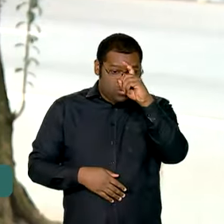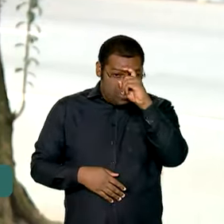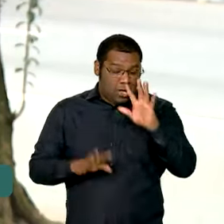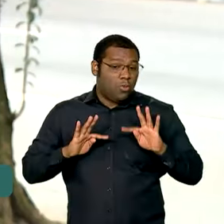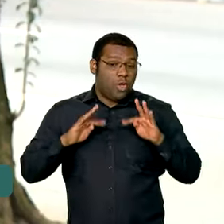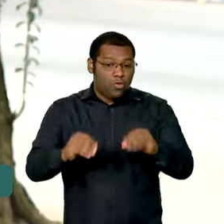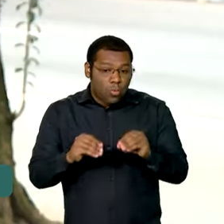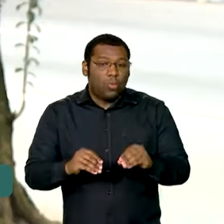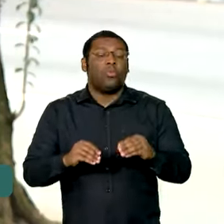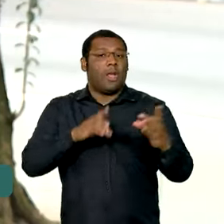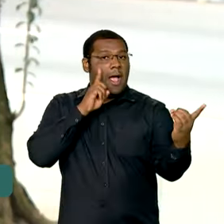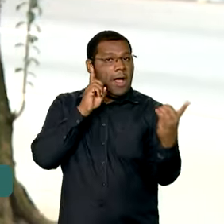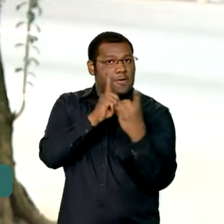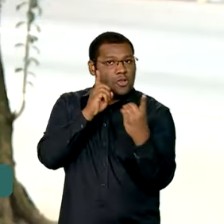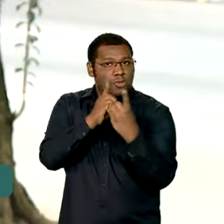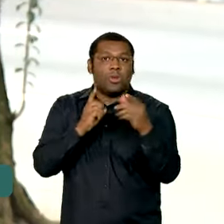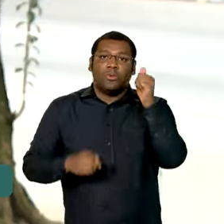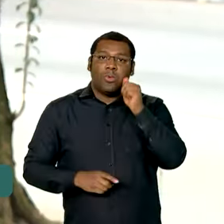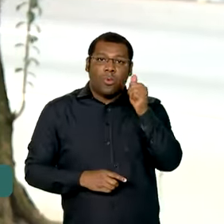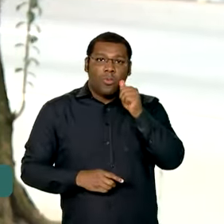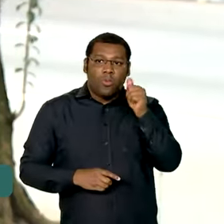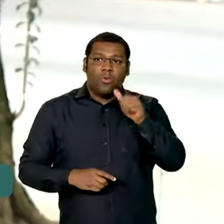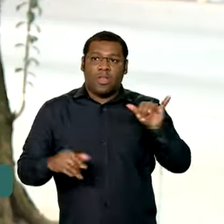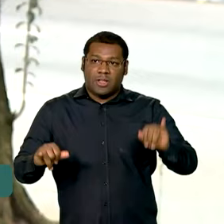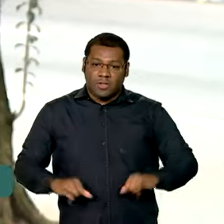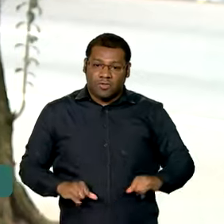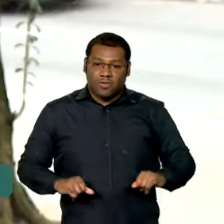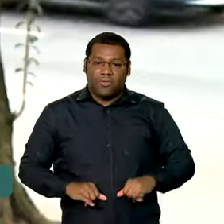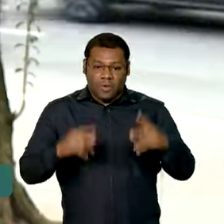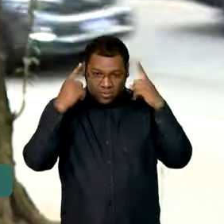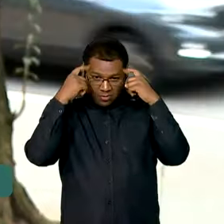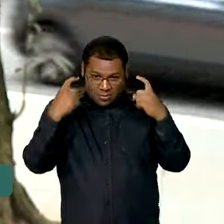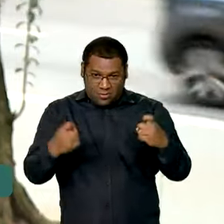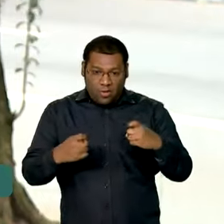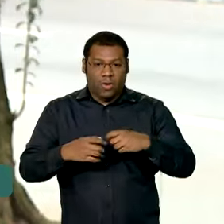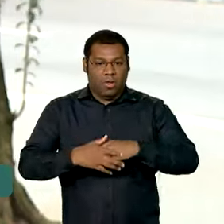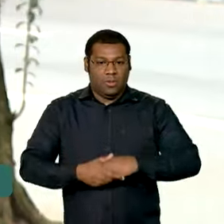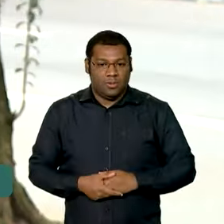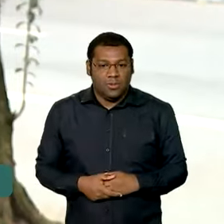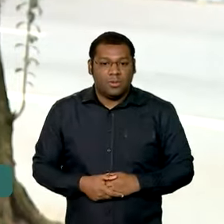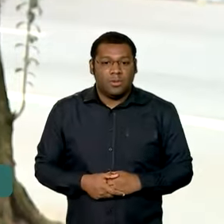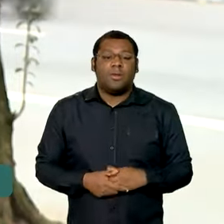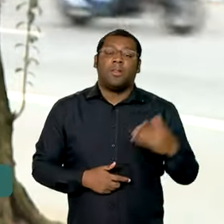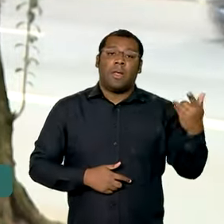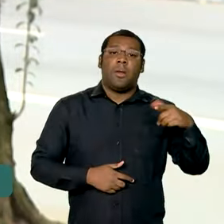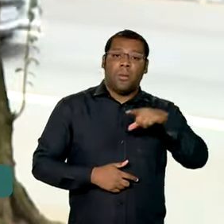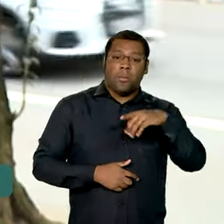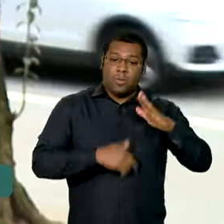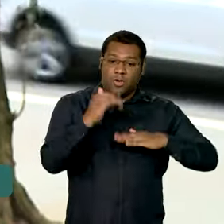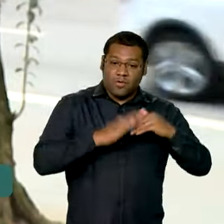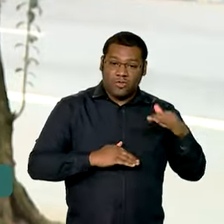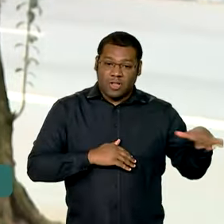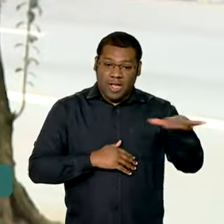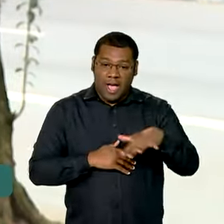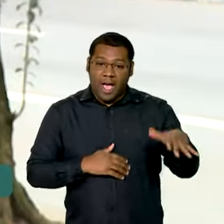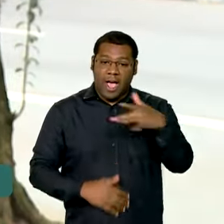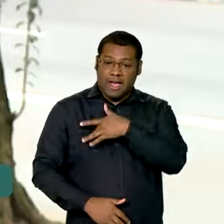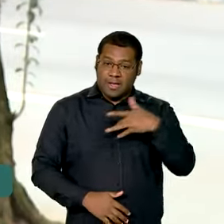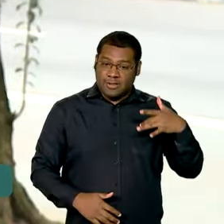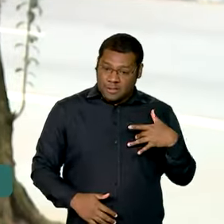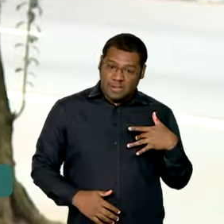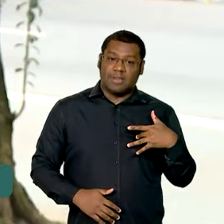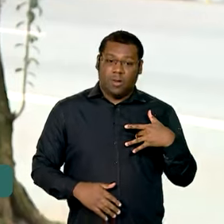recebida em um espaço de menor fluxo de pessoas, de pacientes e profissionais e também a proteção à sua